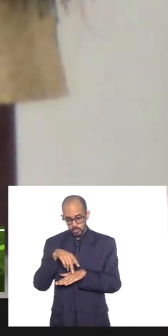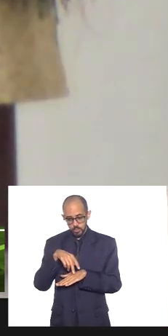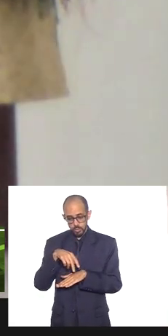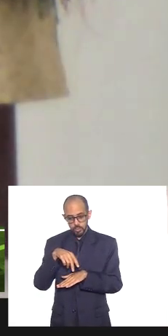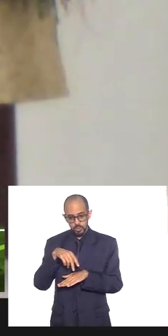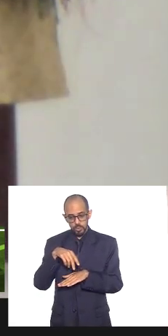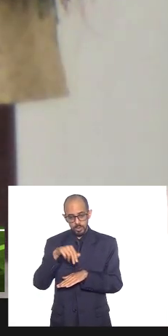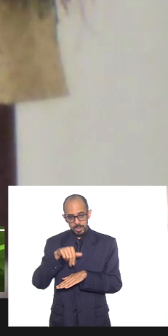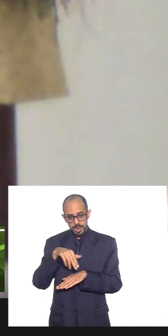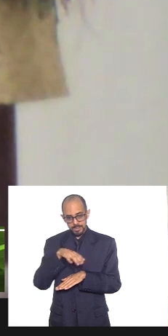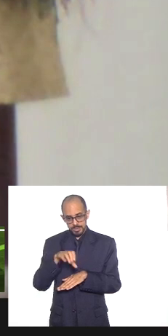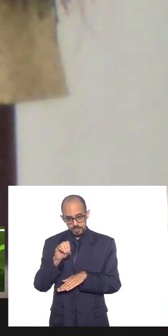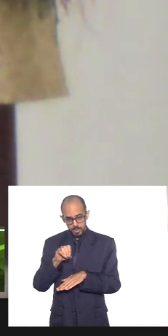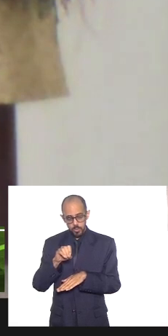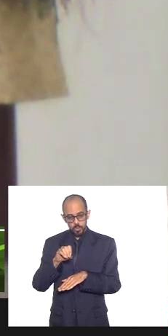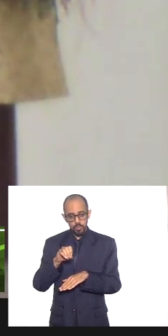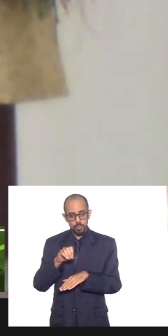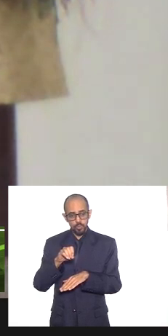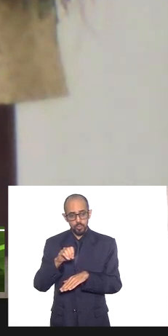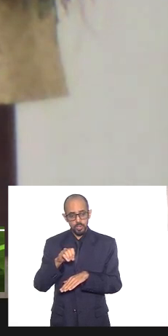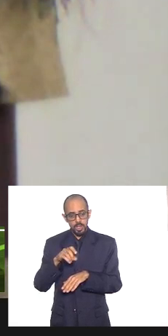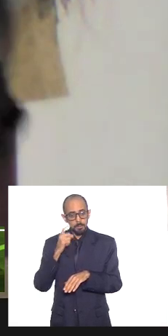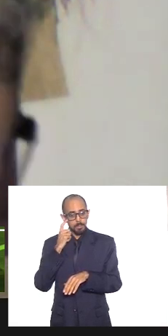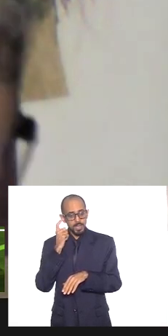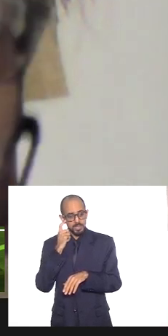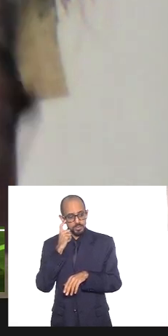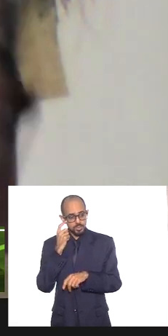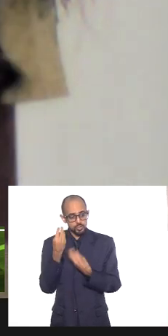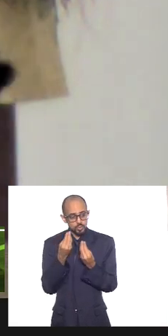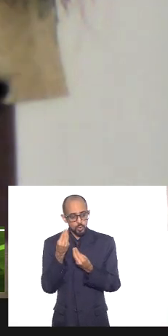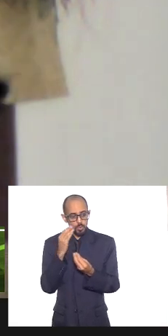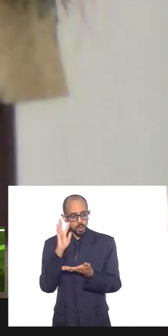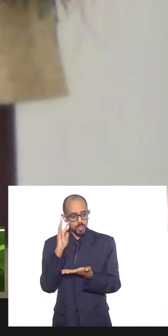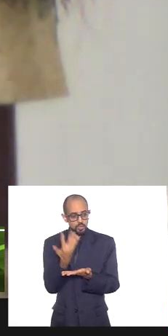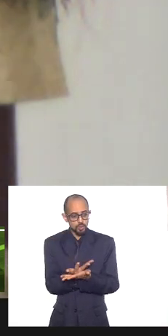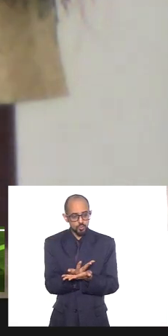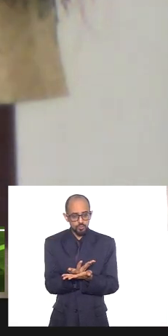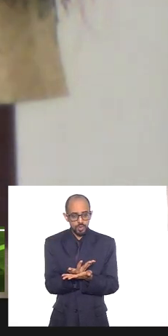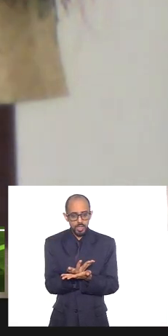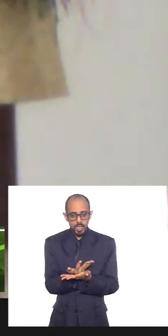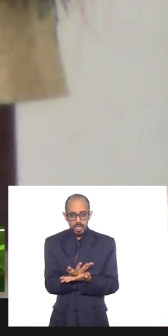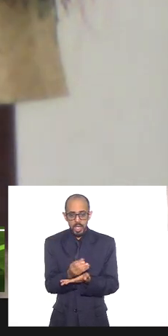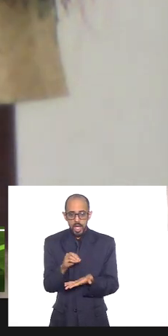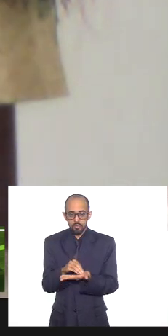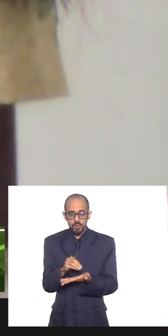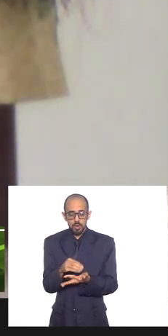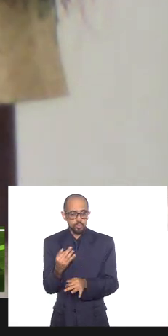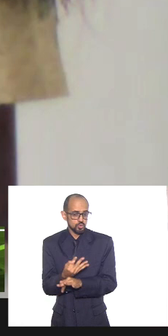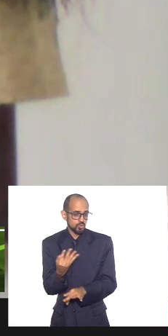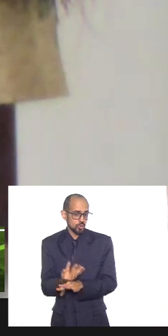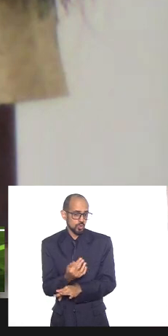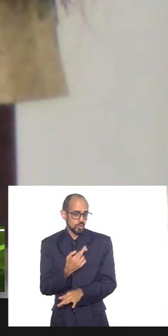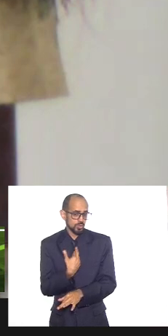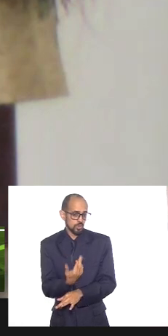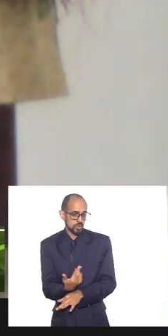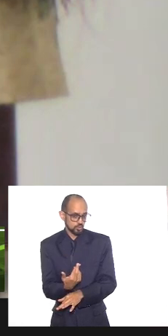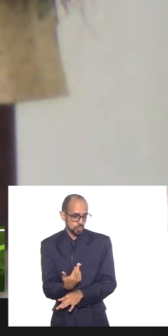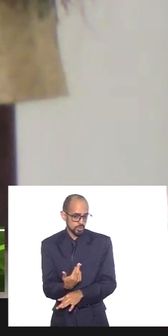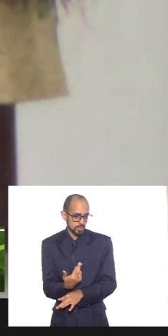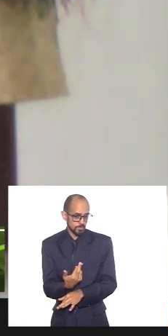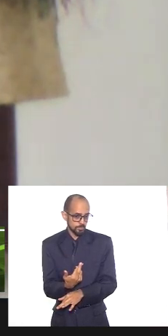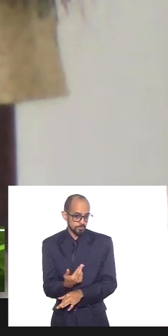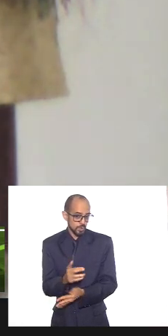possíveis possibilidades de resolver conflito resolver intolerância religiosa a intolerância